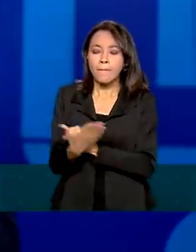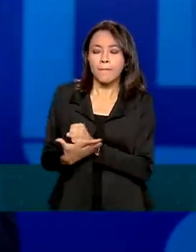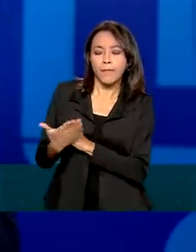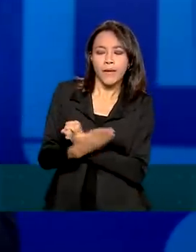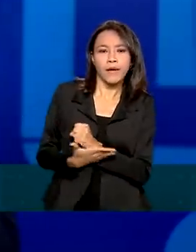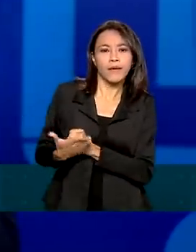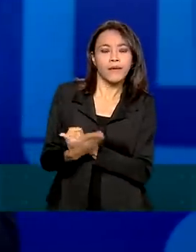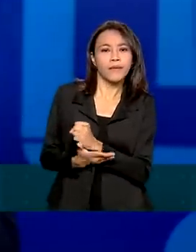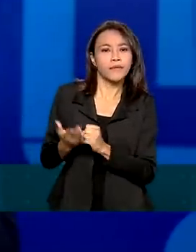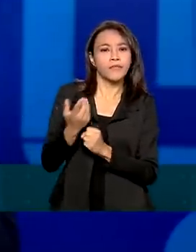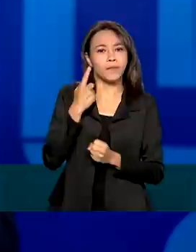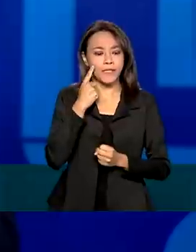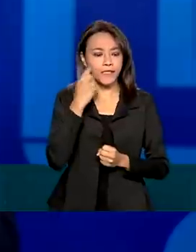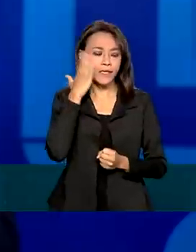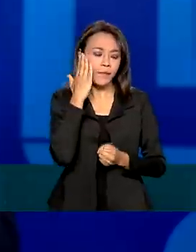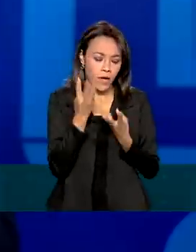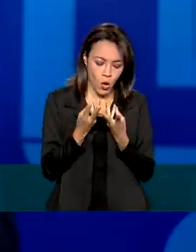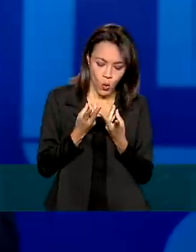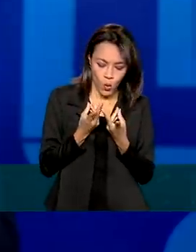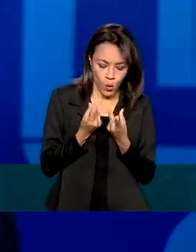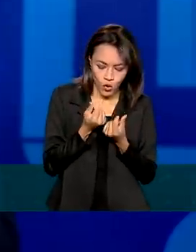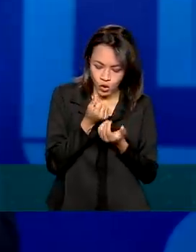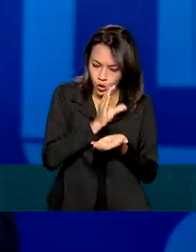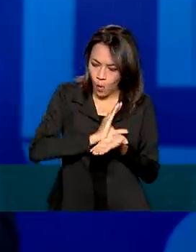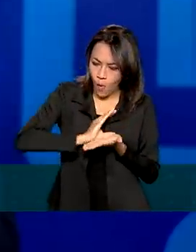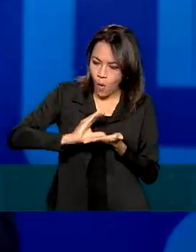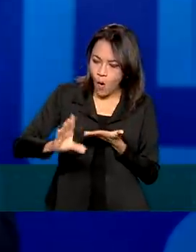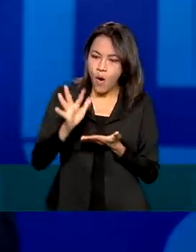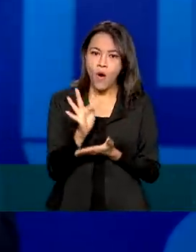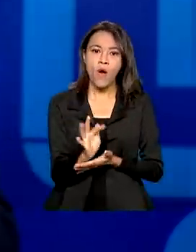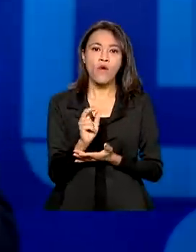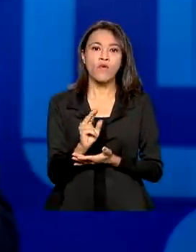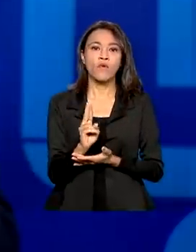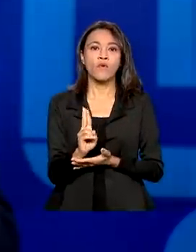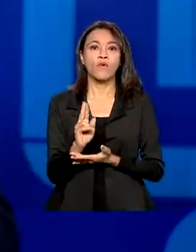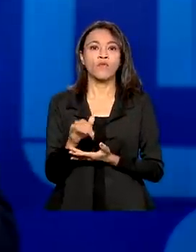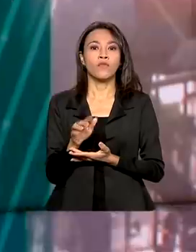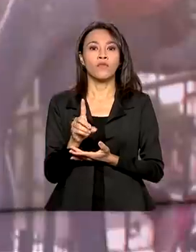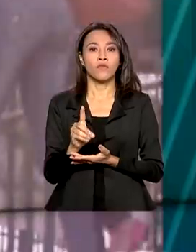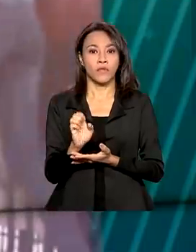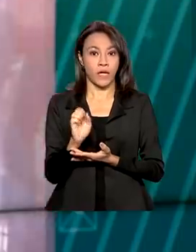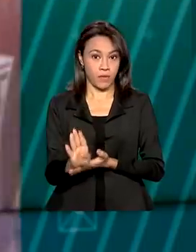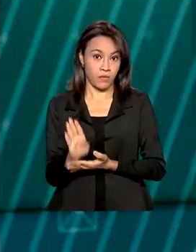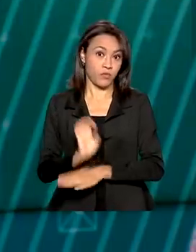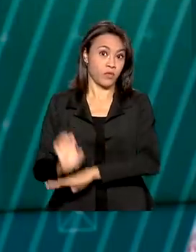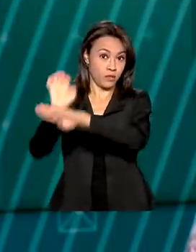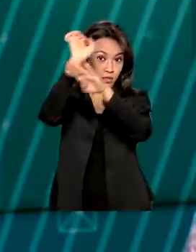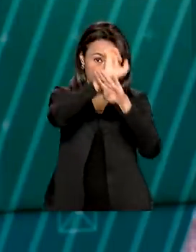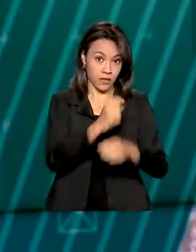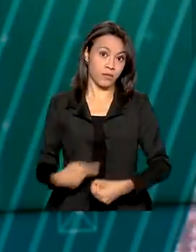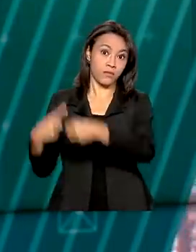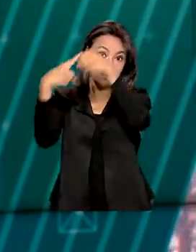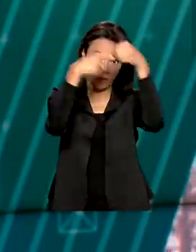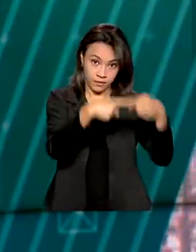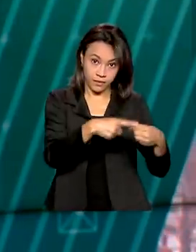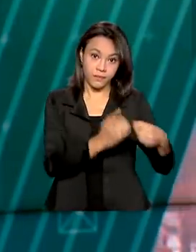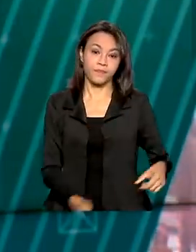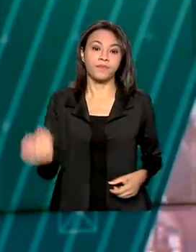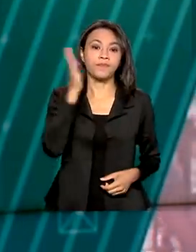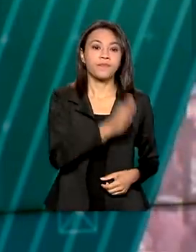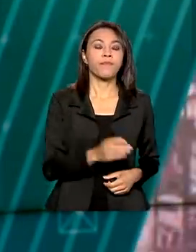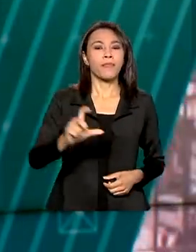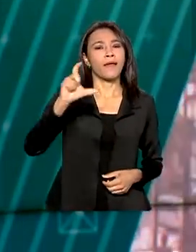transferência dos recursos do Fundeb para estados e municípios. Carteira de motorista,